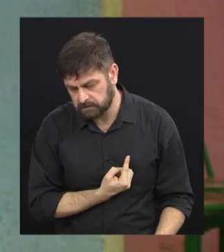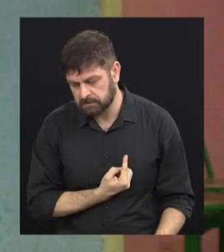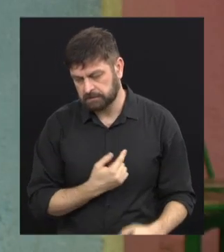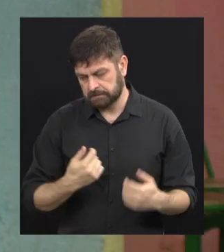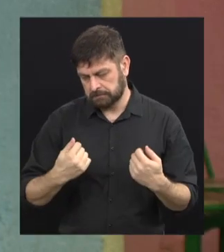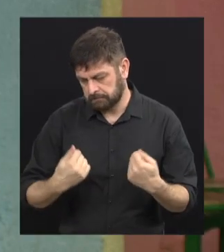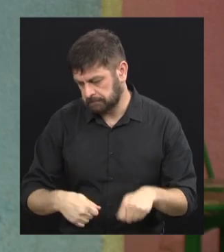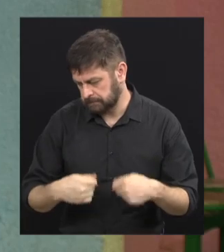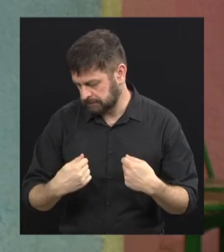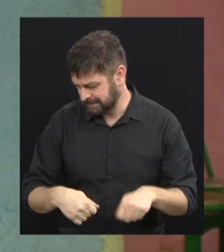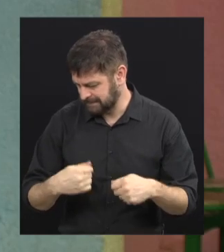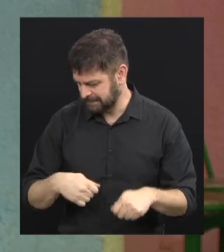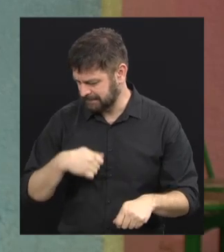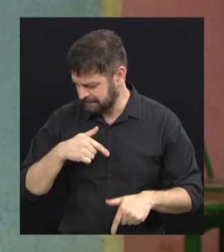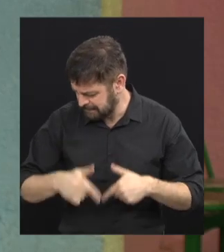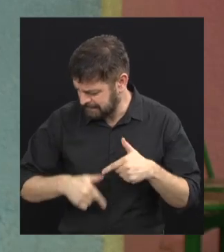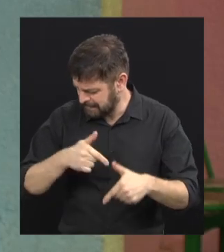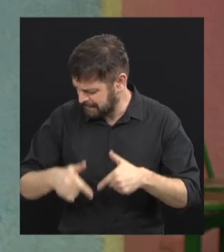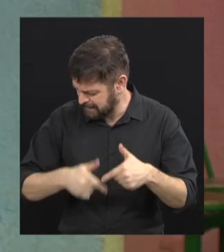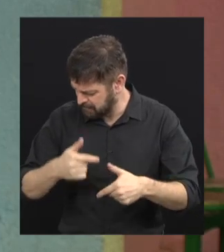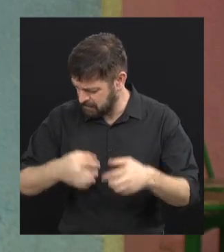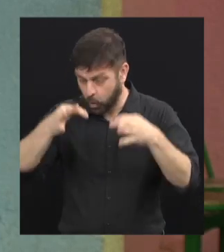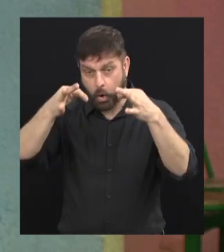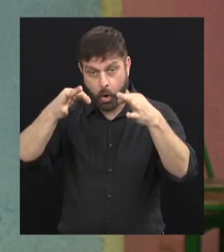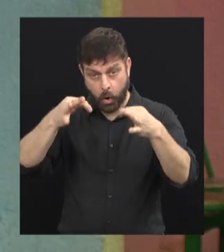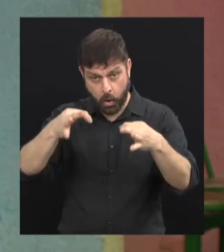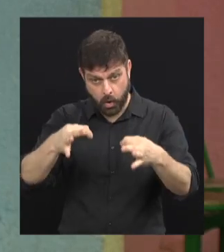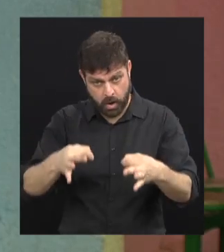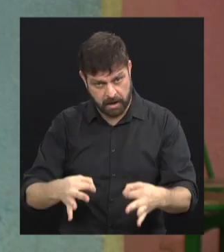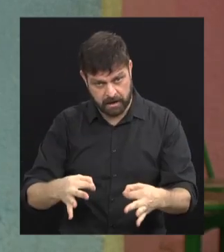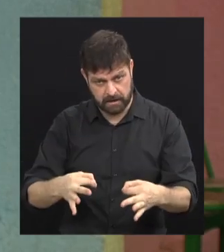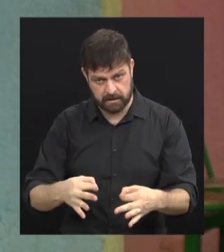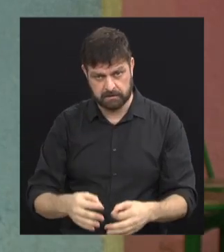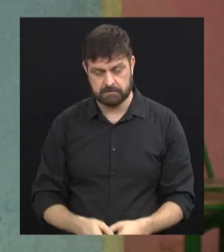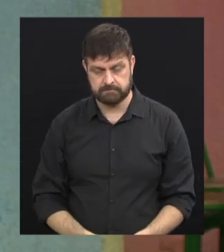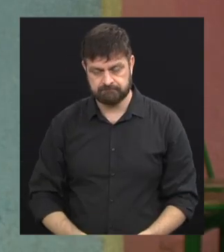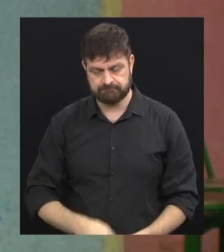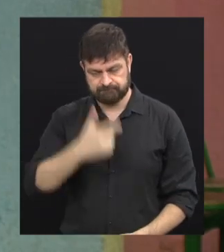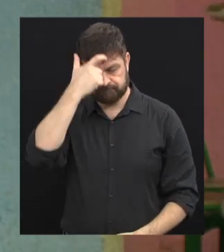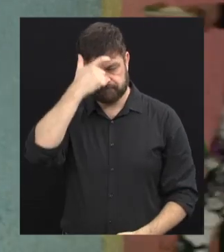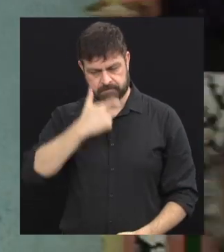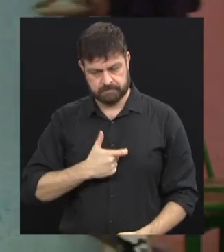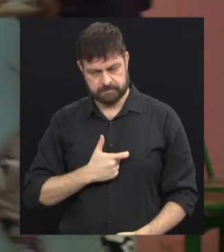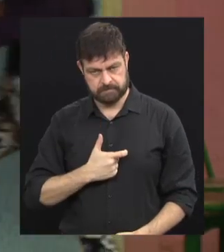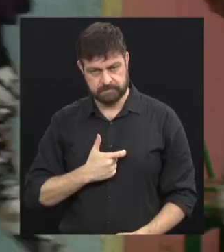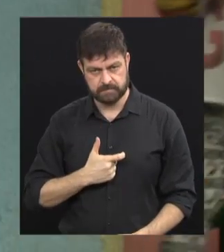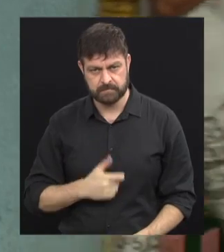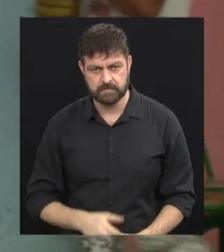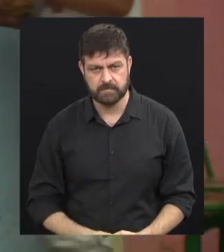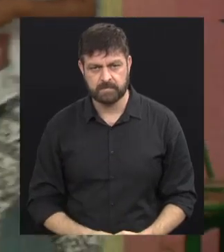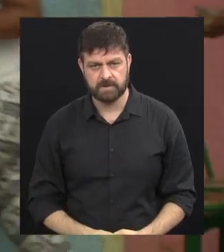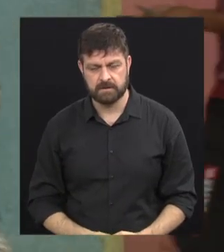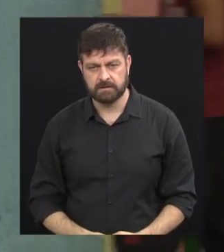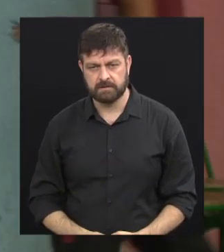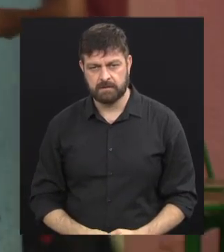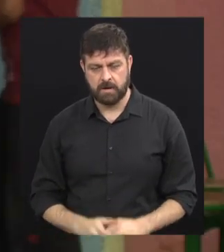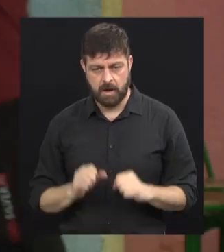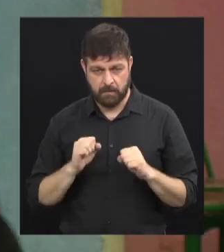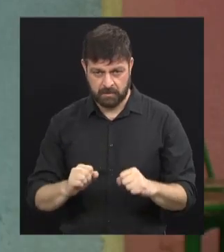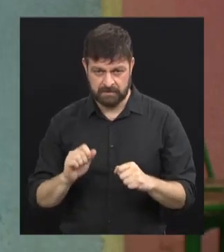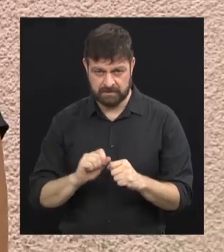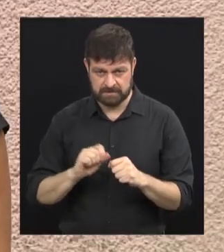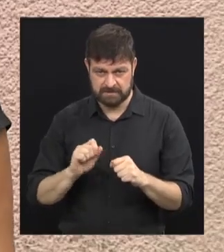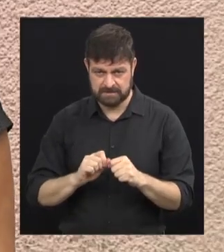muito corretamente, que eu acho que é bem do caráter das pessoas, né? De você poder ser o